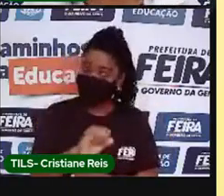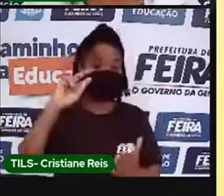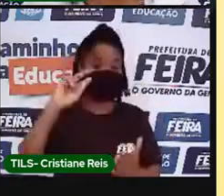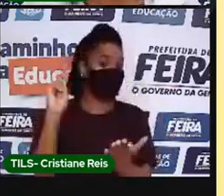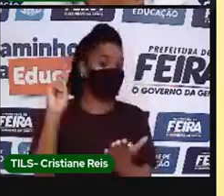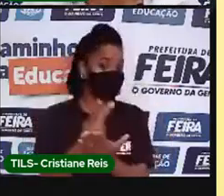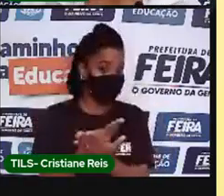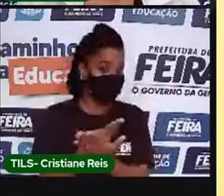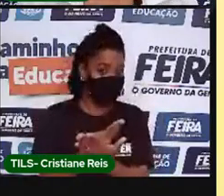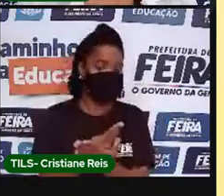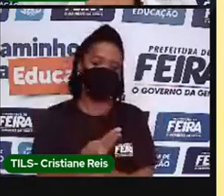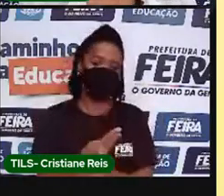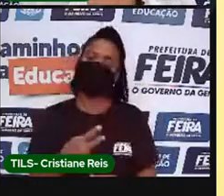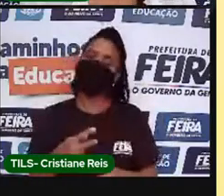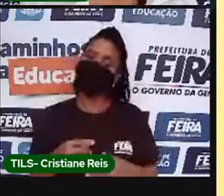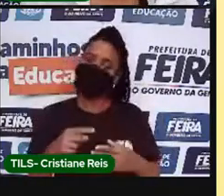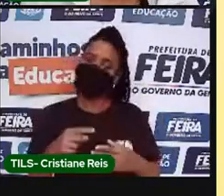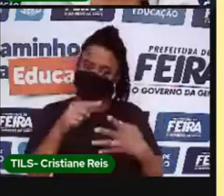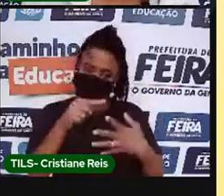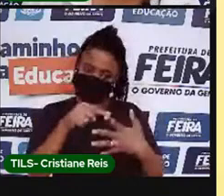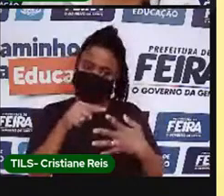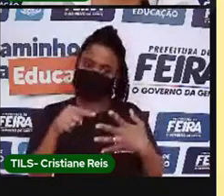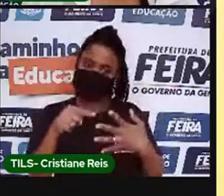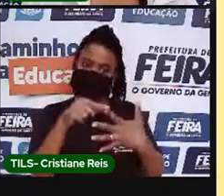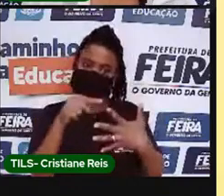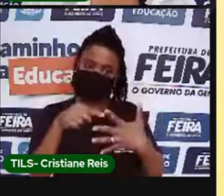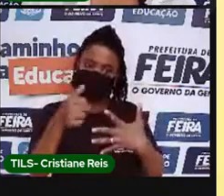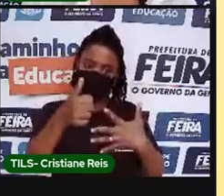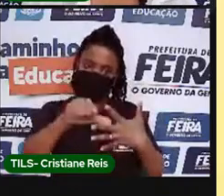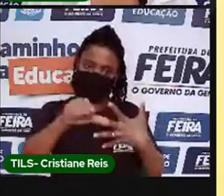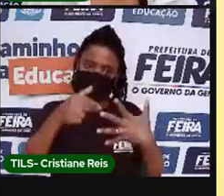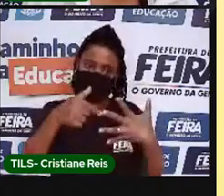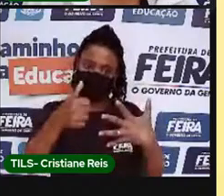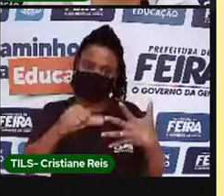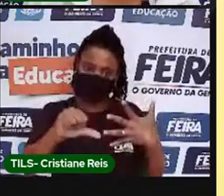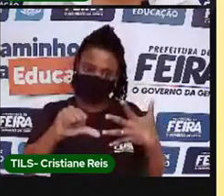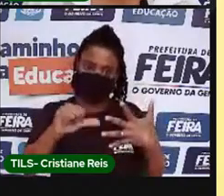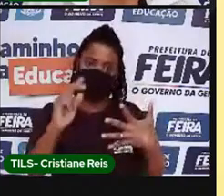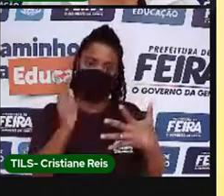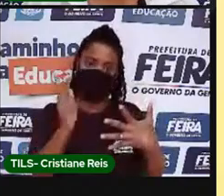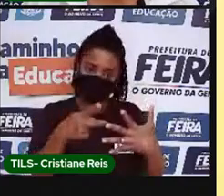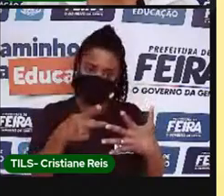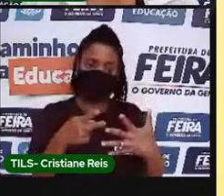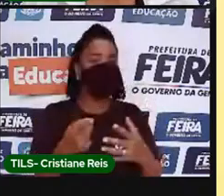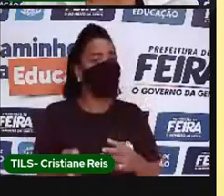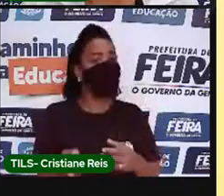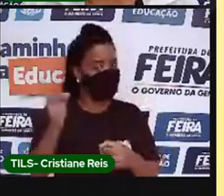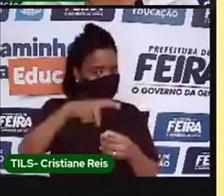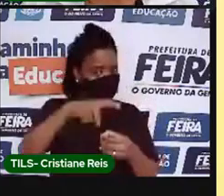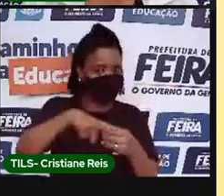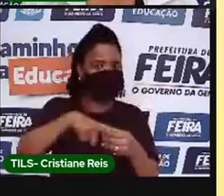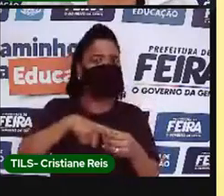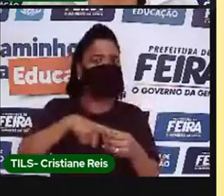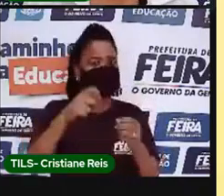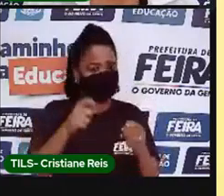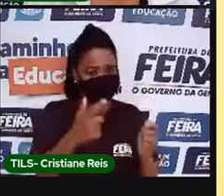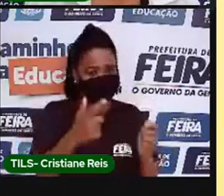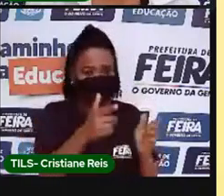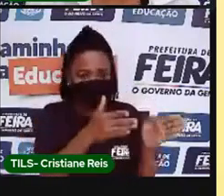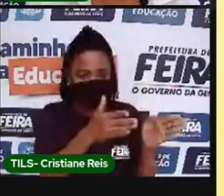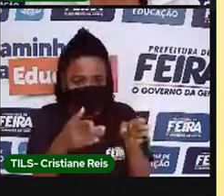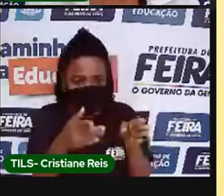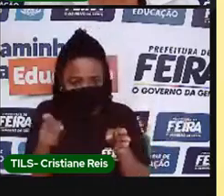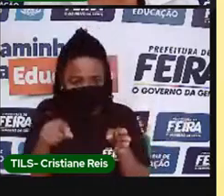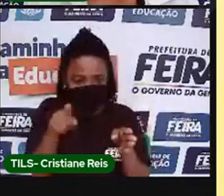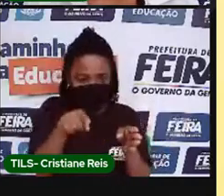questões, retorne, assista novamente essa aula e pratique esse quiz. Com certeza você